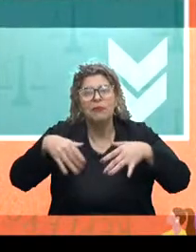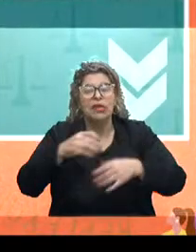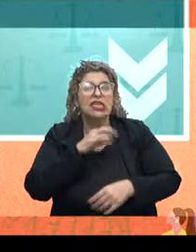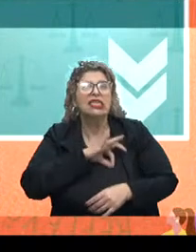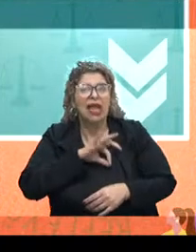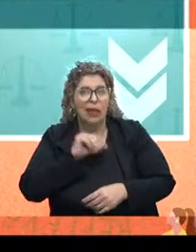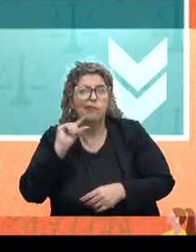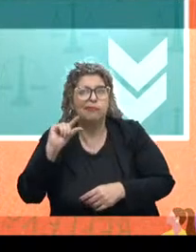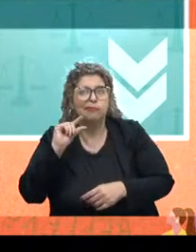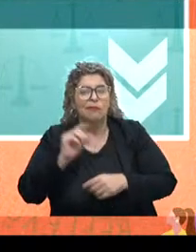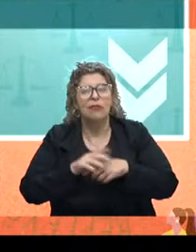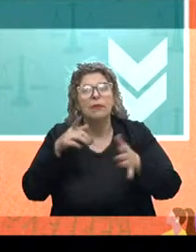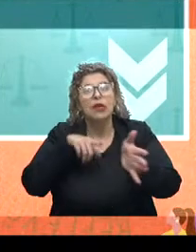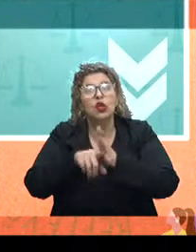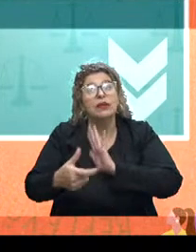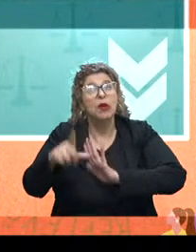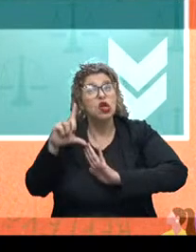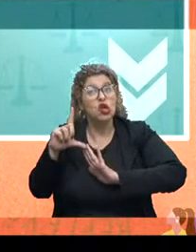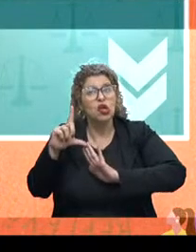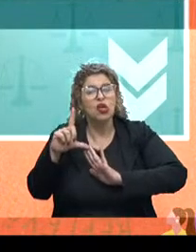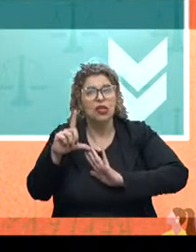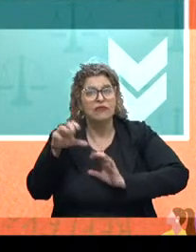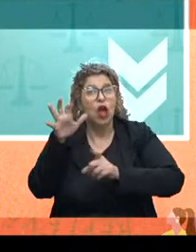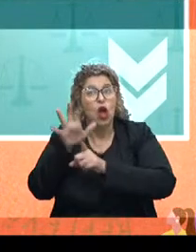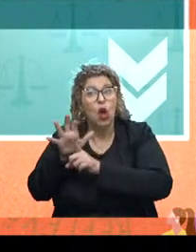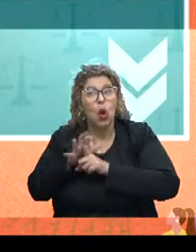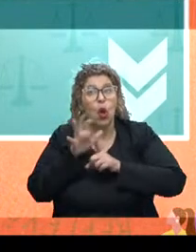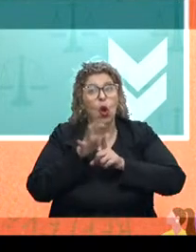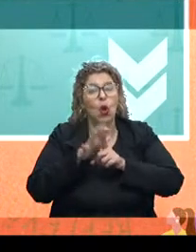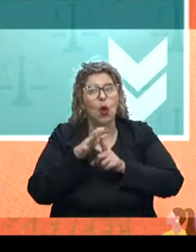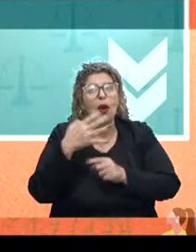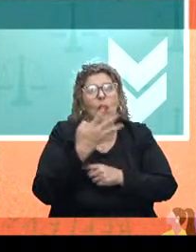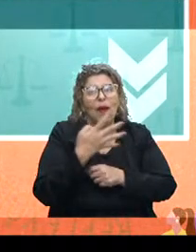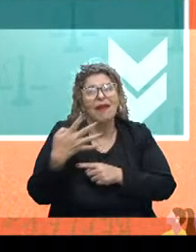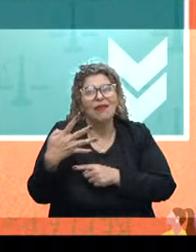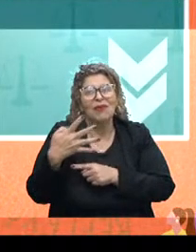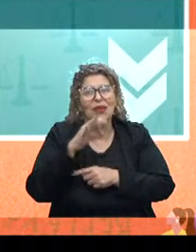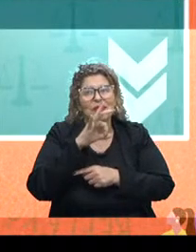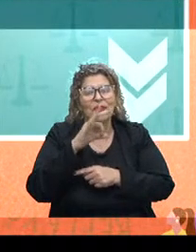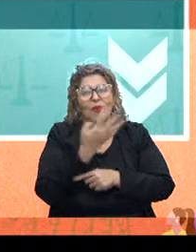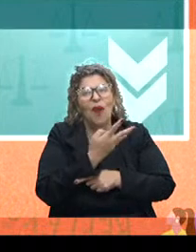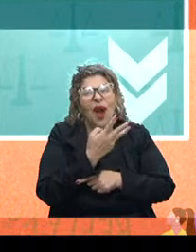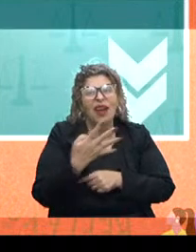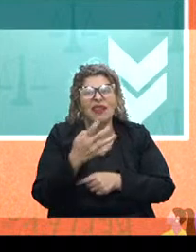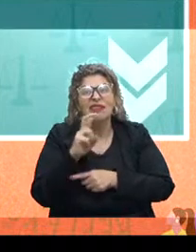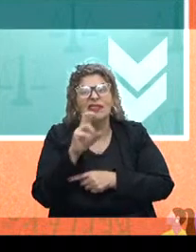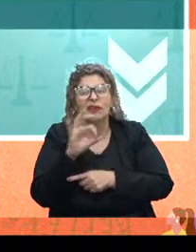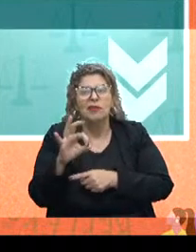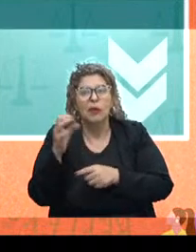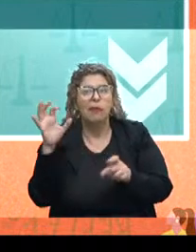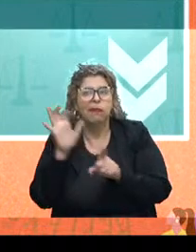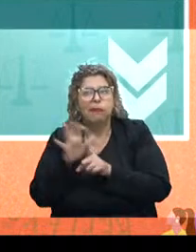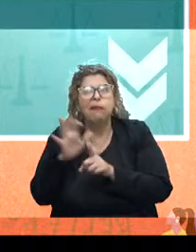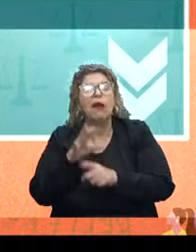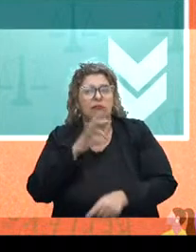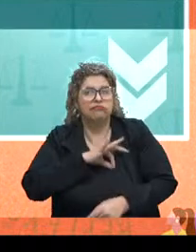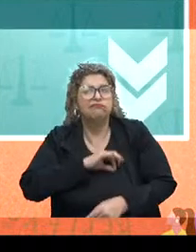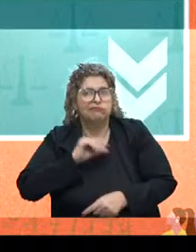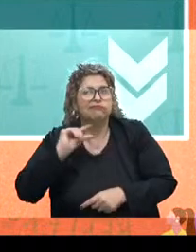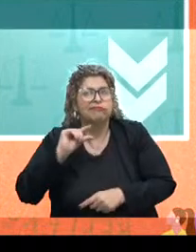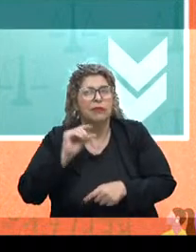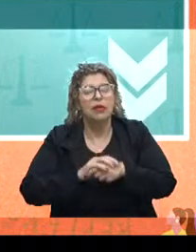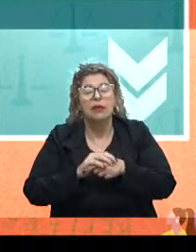renda. Lá na pergunta anterior, eu perguntava se ele sofreu impacto. Então, tinha ali os 44%, quase 45% dizendo, meu principal impacto foi financeiro.